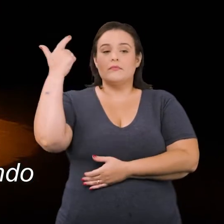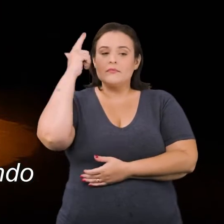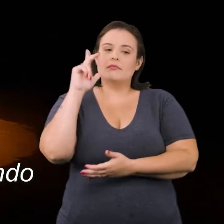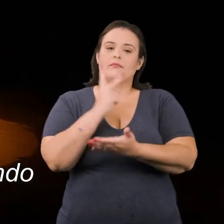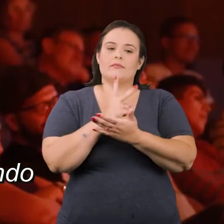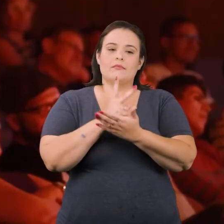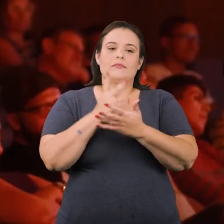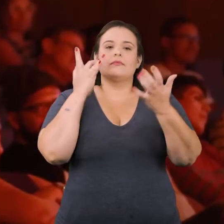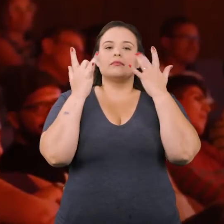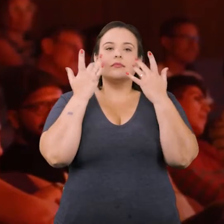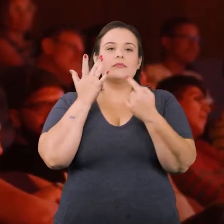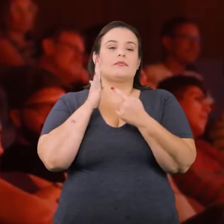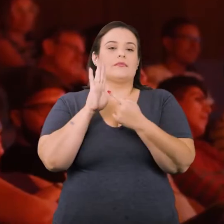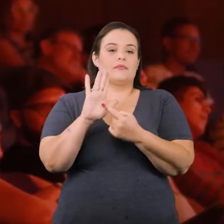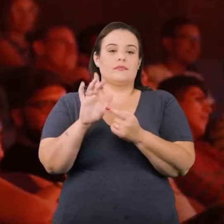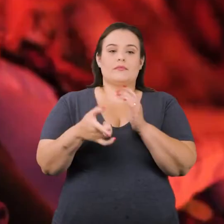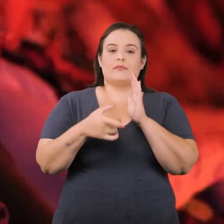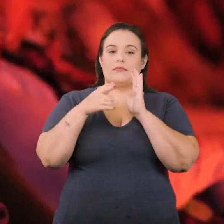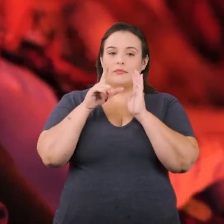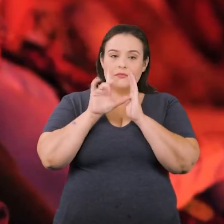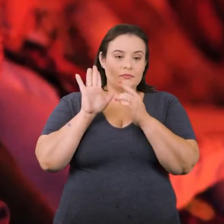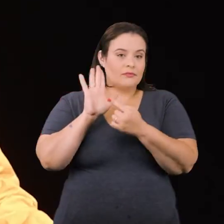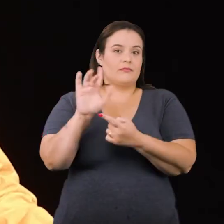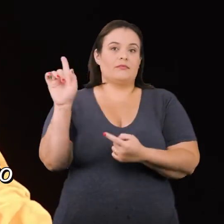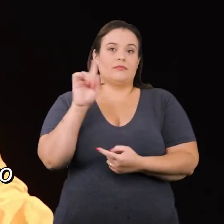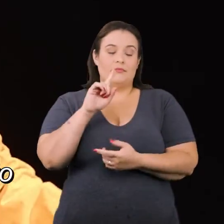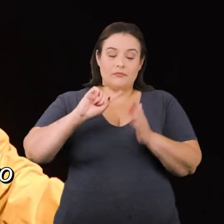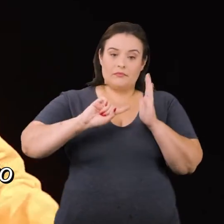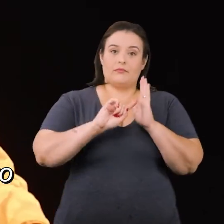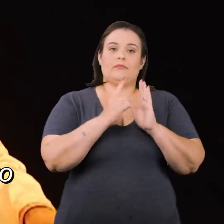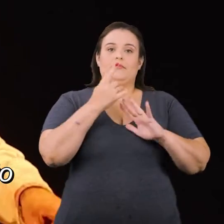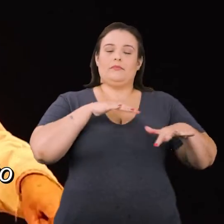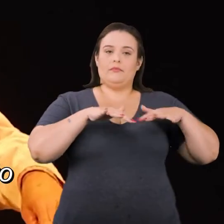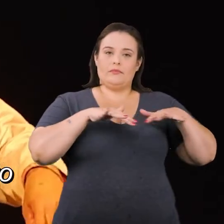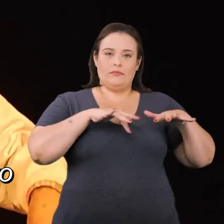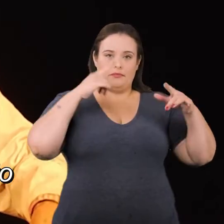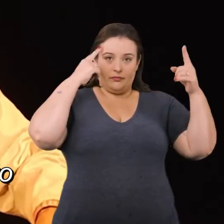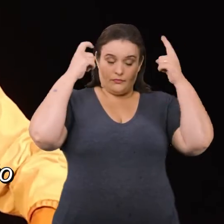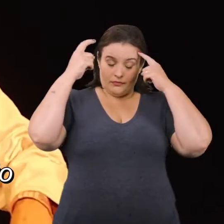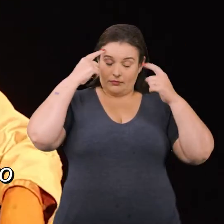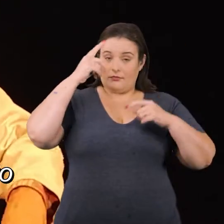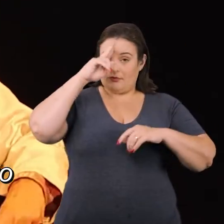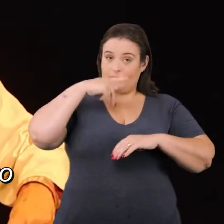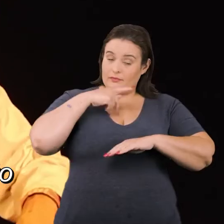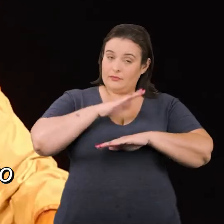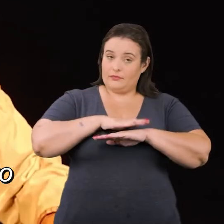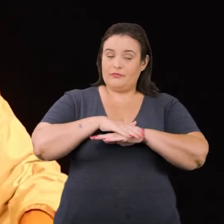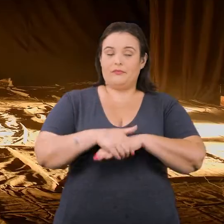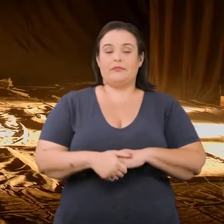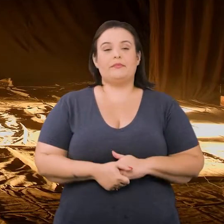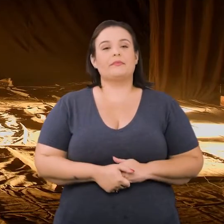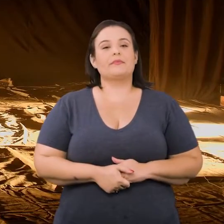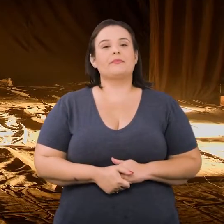espetáculo de novo para lugares que até então ele não tinha ido. Foi o meu primeiro movimento criativo, autoral.